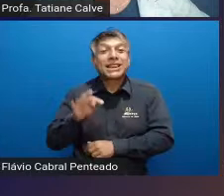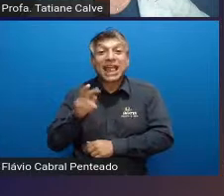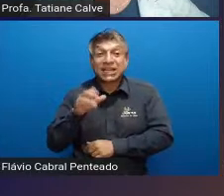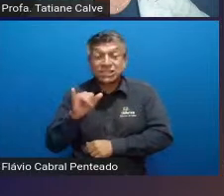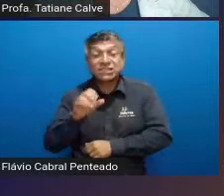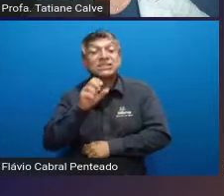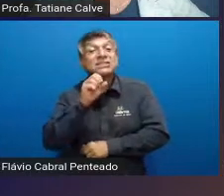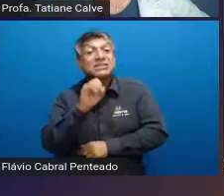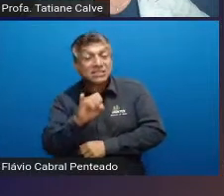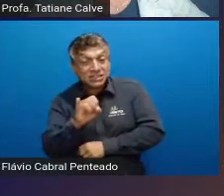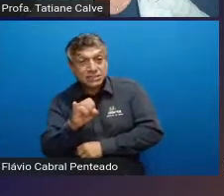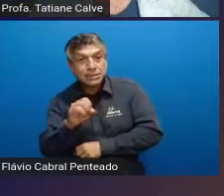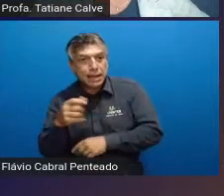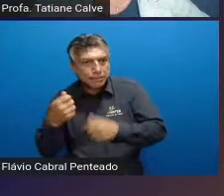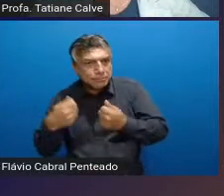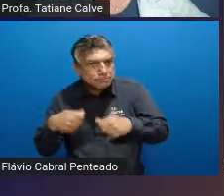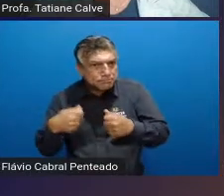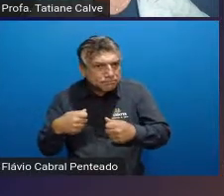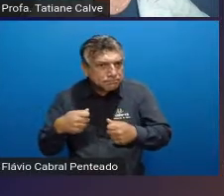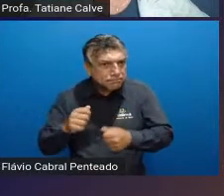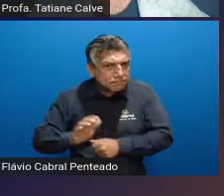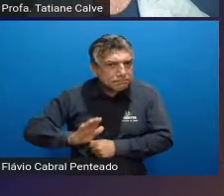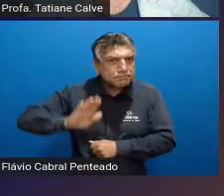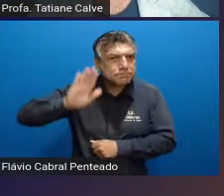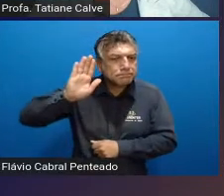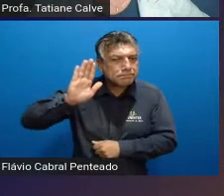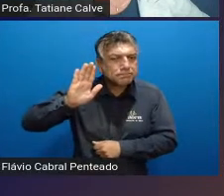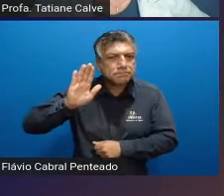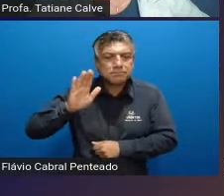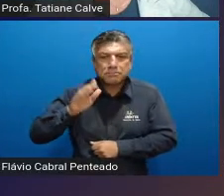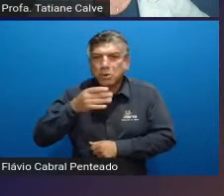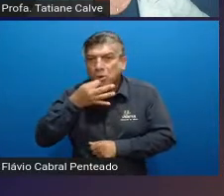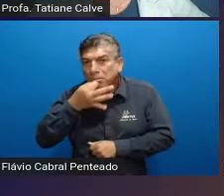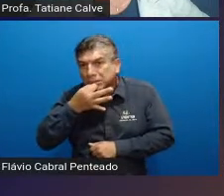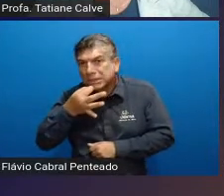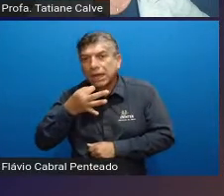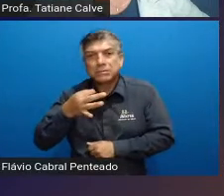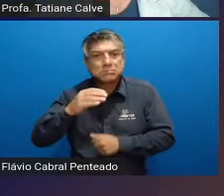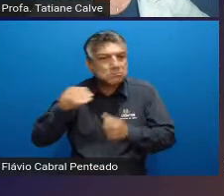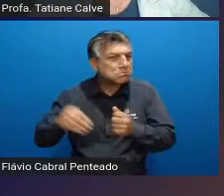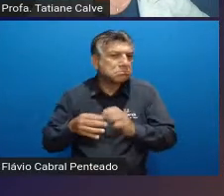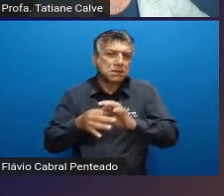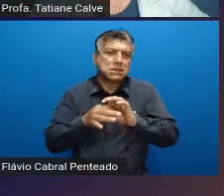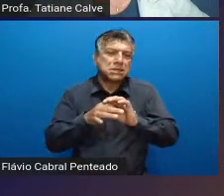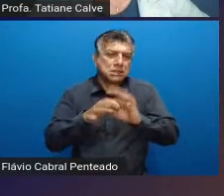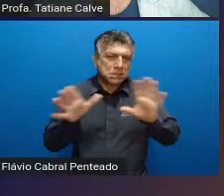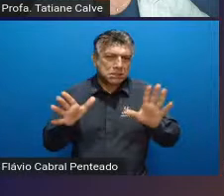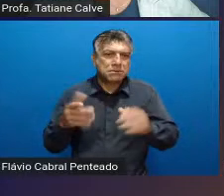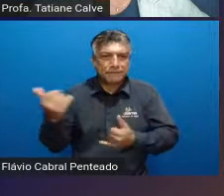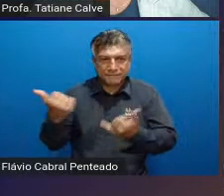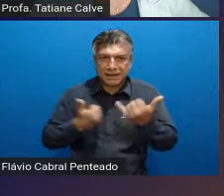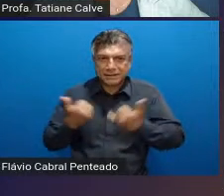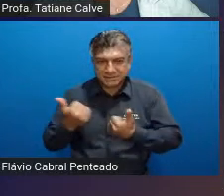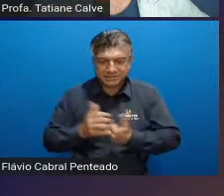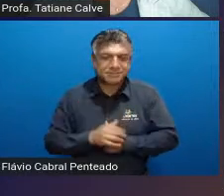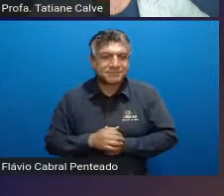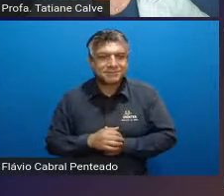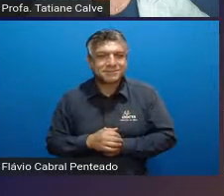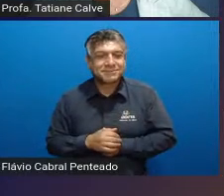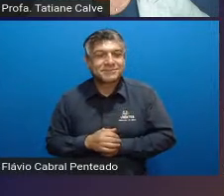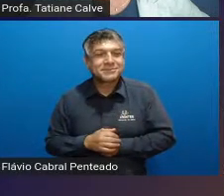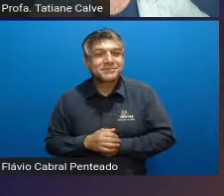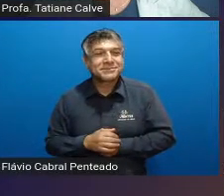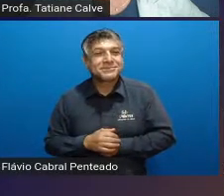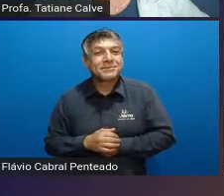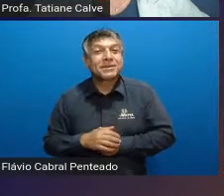caso precise enfim fazer algum comentário você vai me passando porque né com o